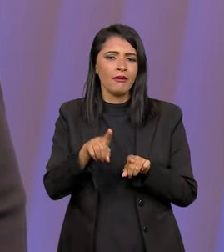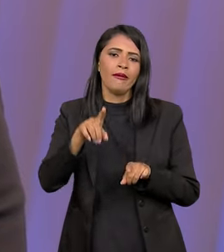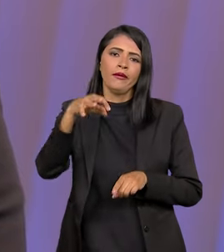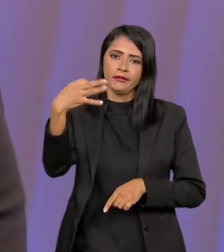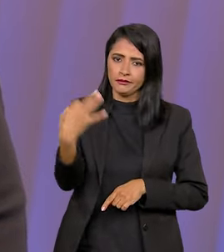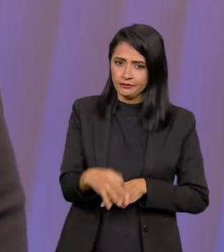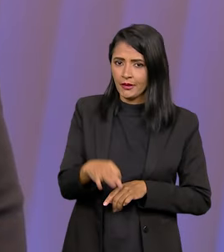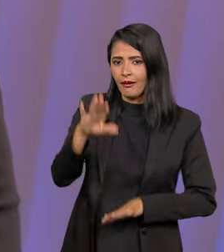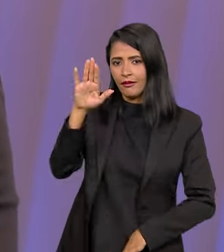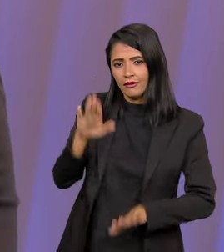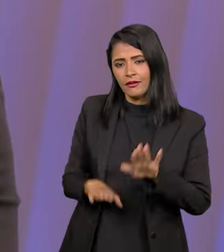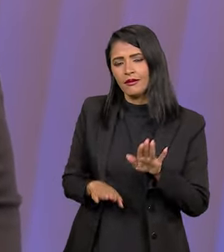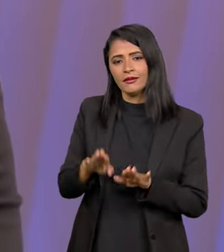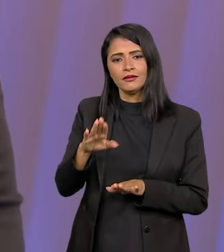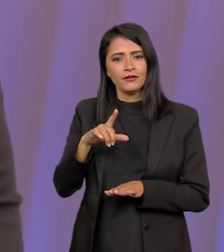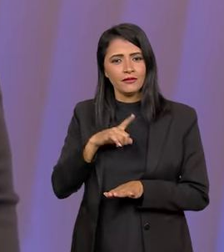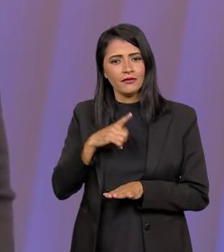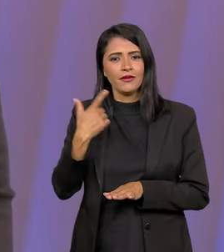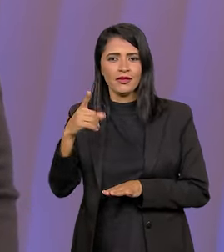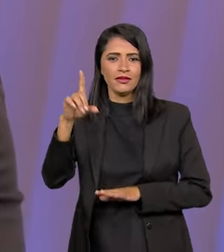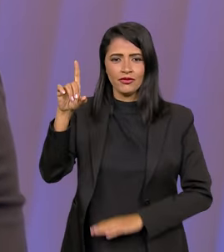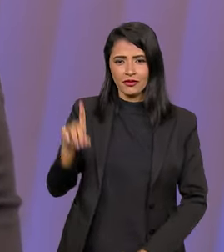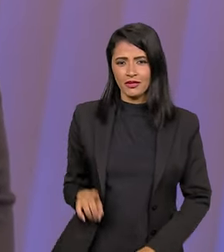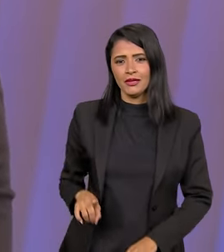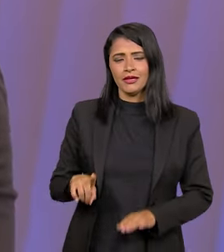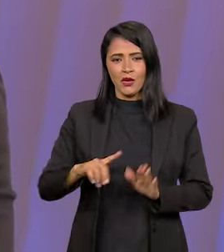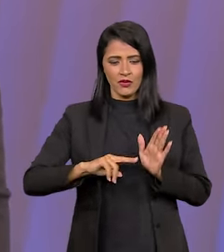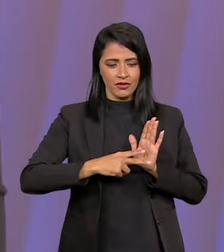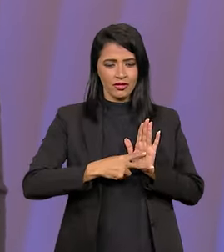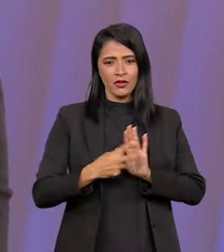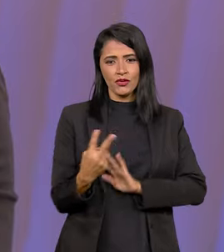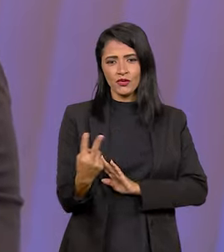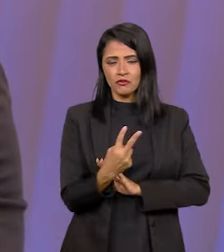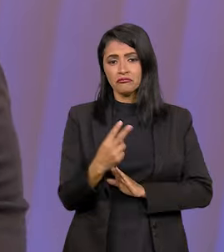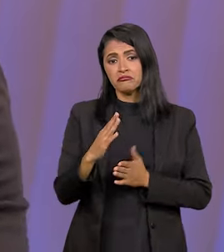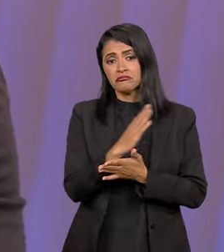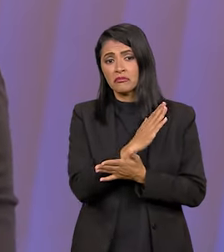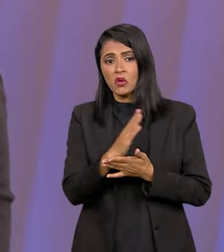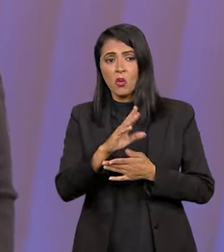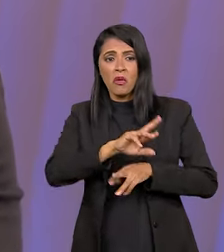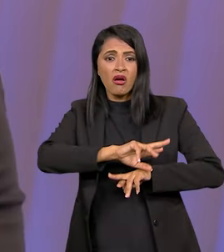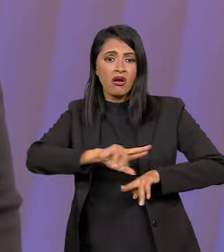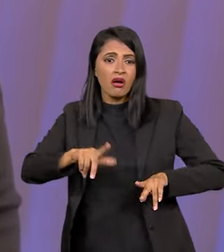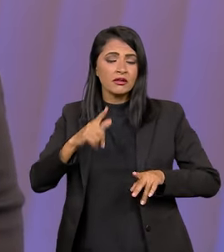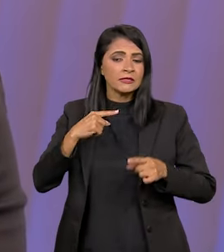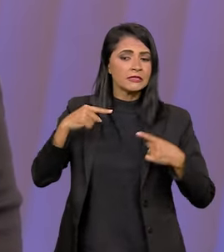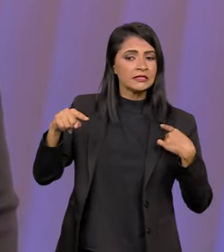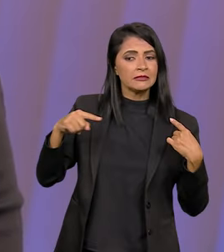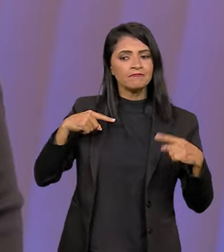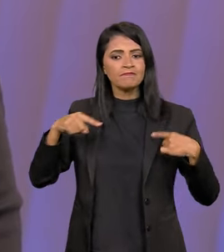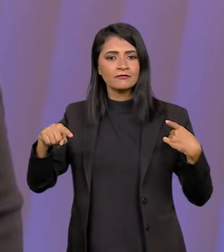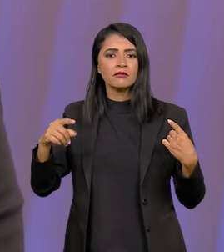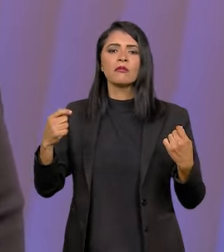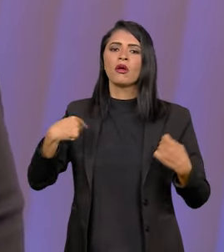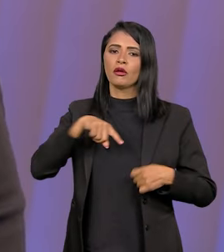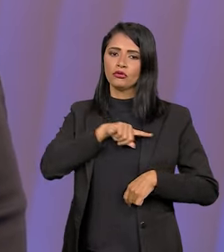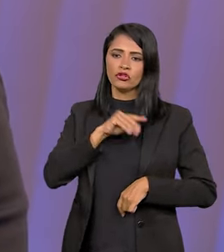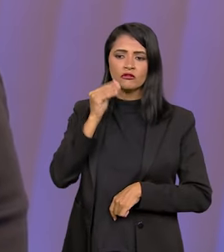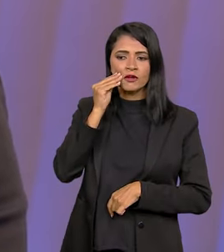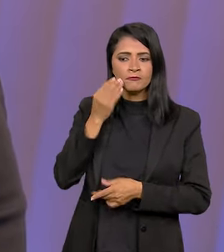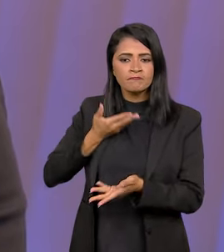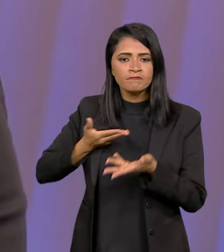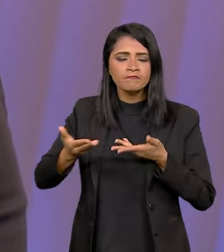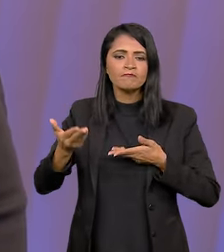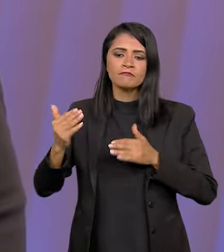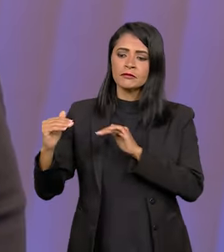concurso público. Evidentemente que às vezes tem alguma, tanto da direção quanto do sindicato, algumas divergências, mas aí